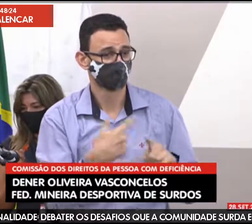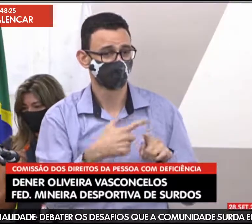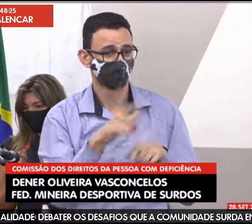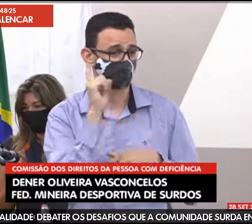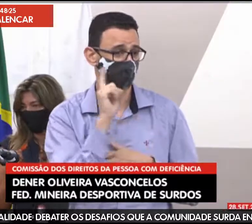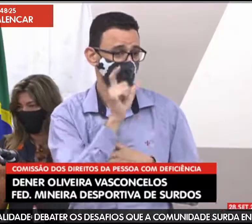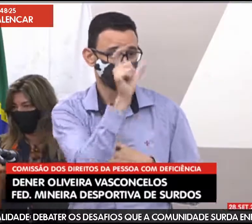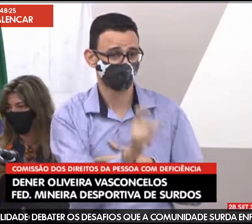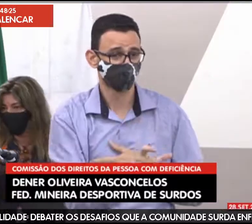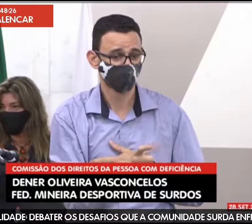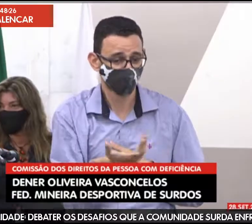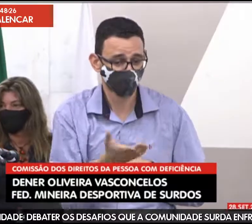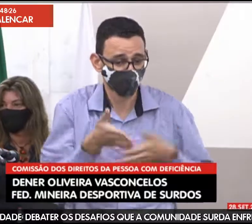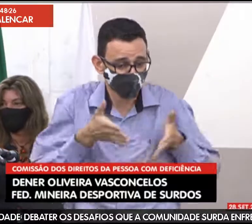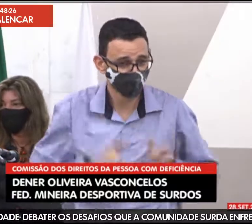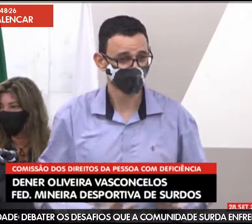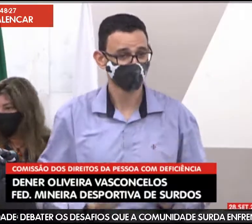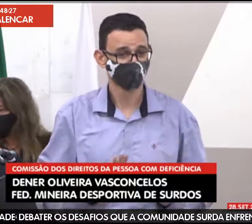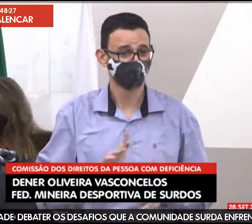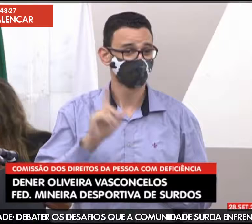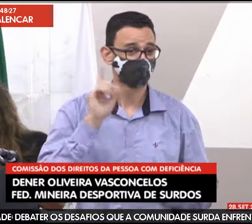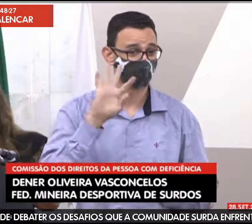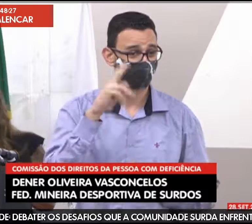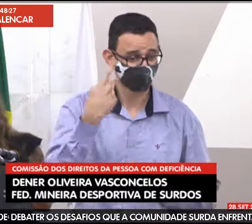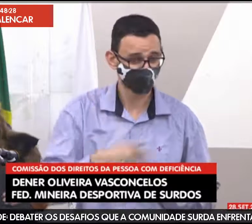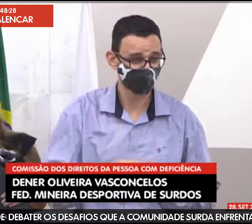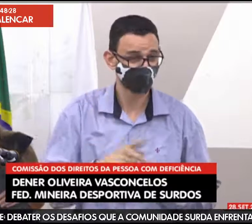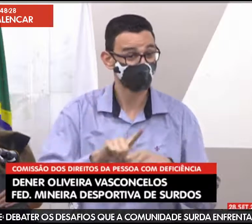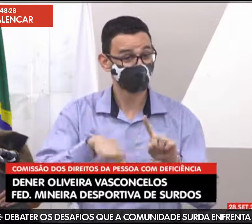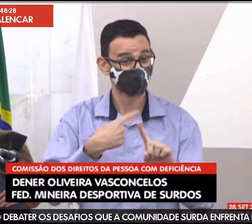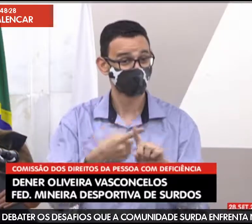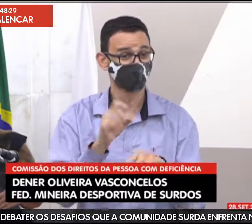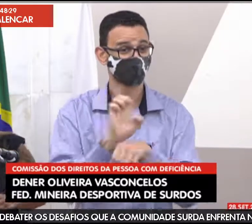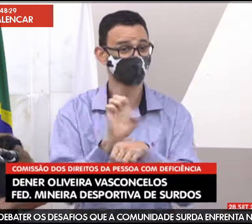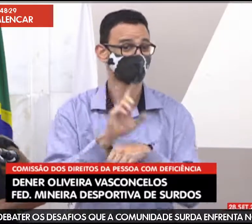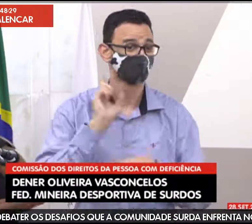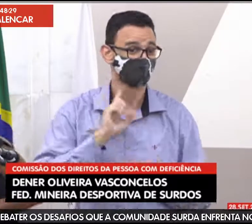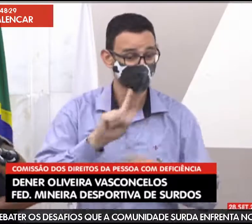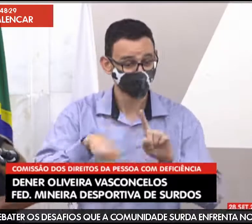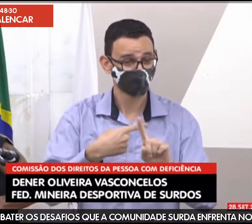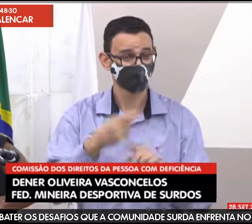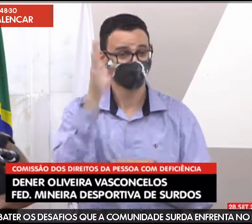profissões e que possamos ter também nessa área.